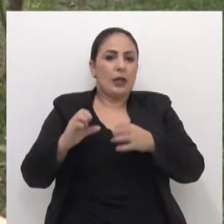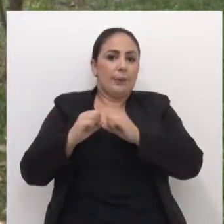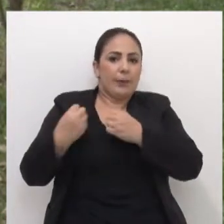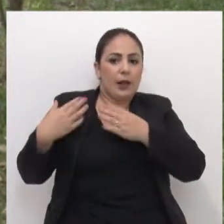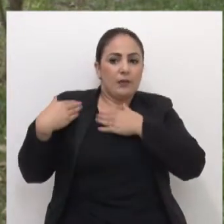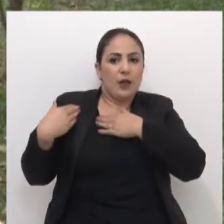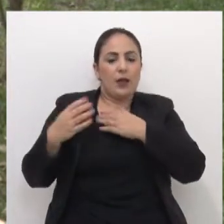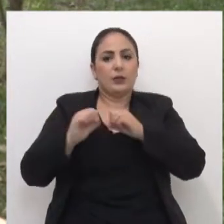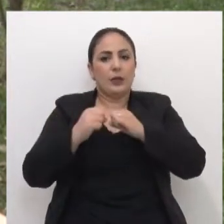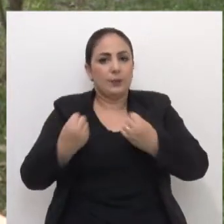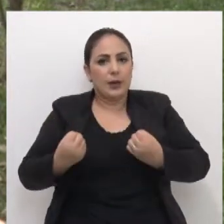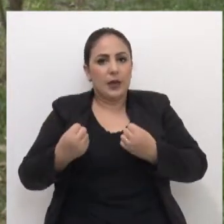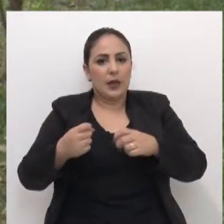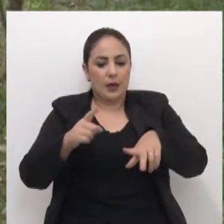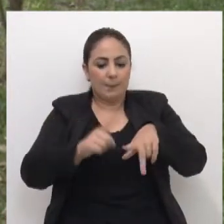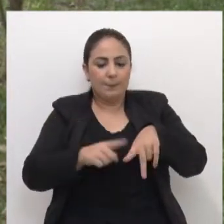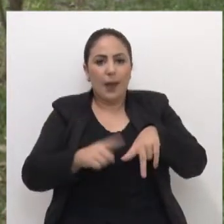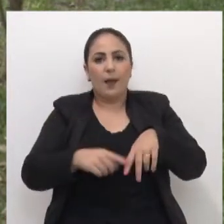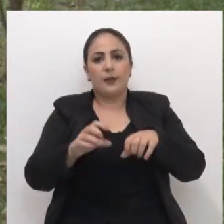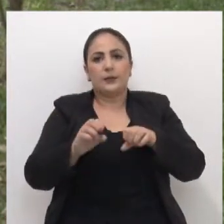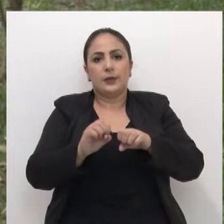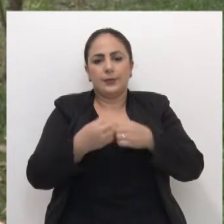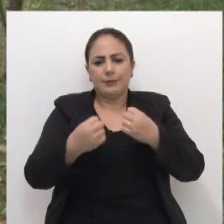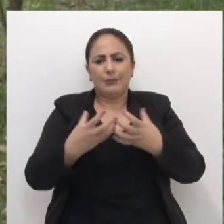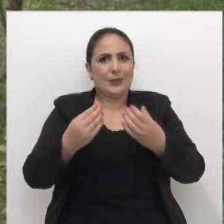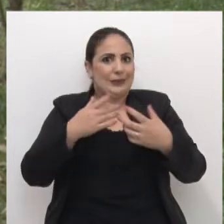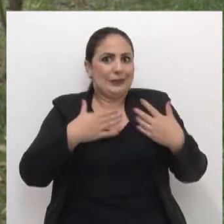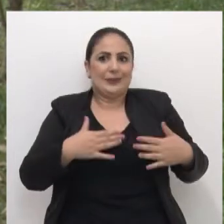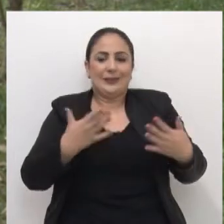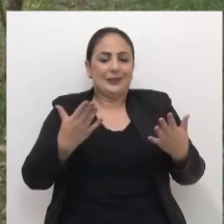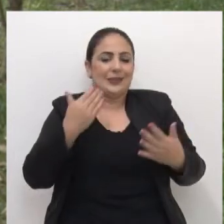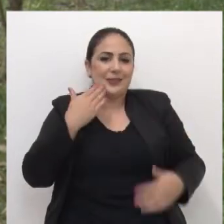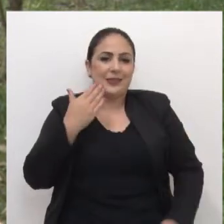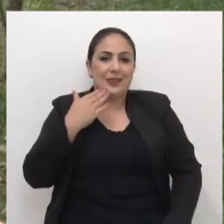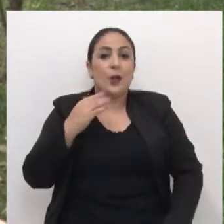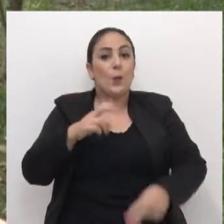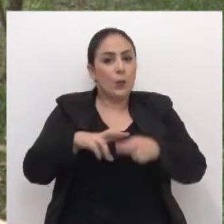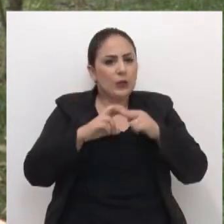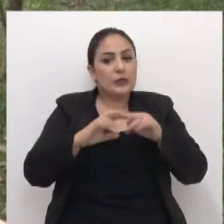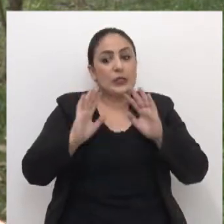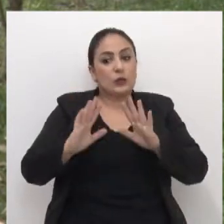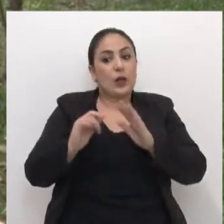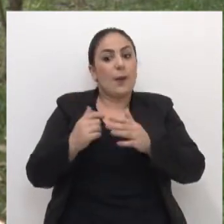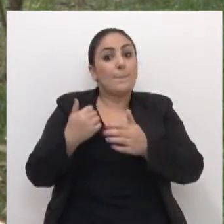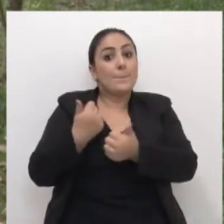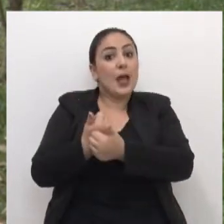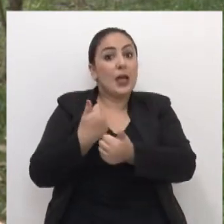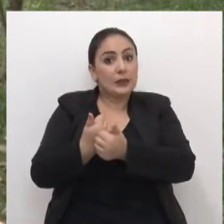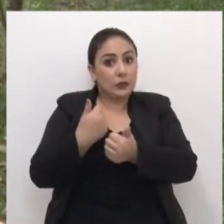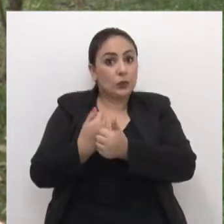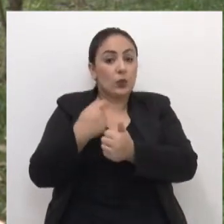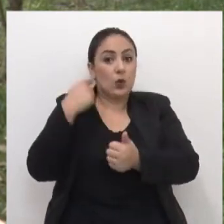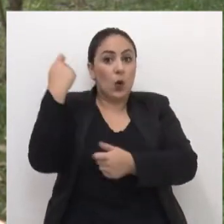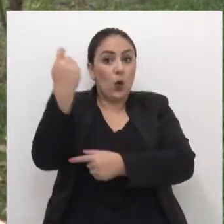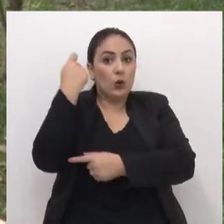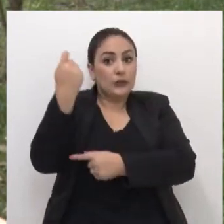quebrei fêmur, já quebrei o tornozelo, já tirei o ombro fora. Enfim, então, nessa parte, eu procuro